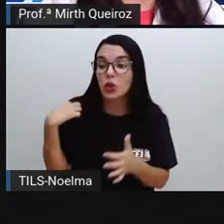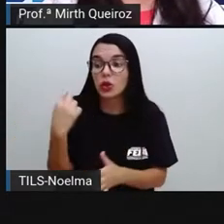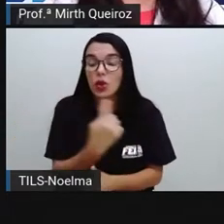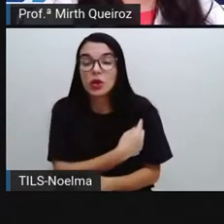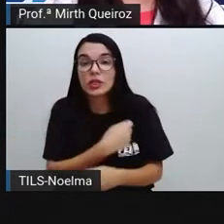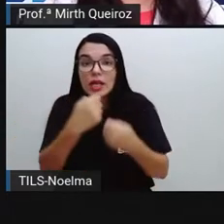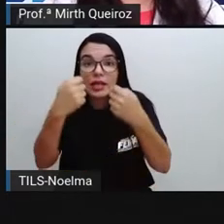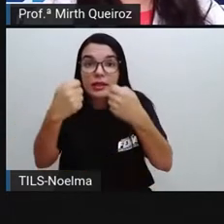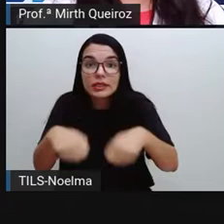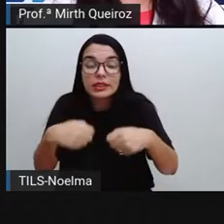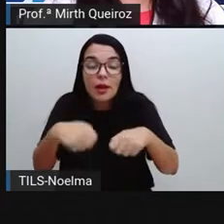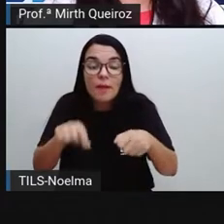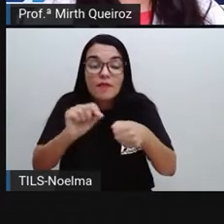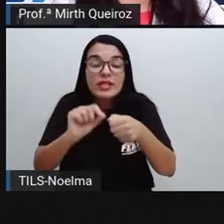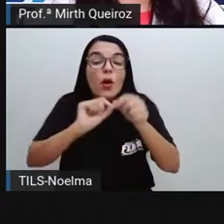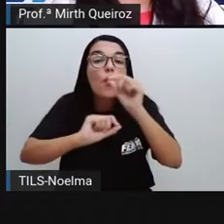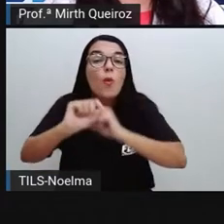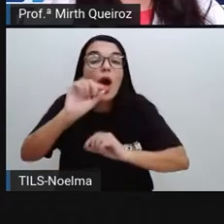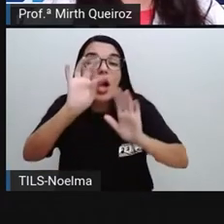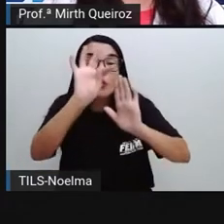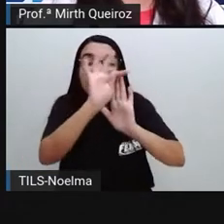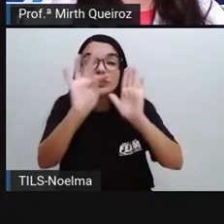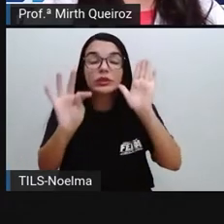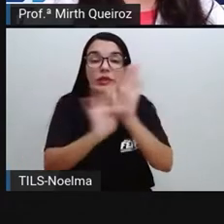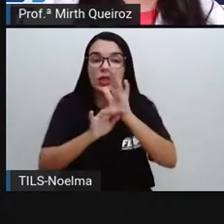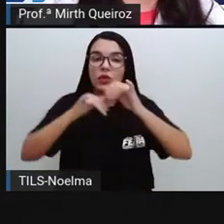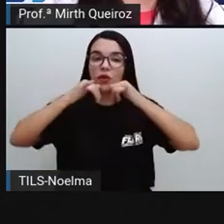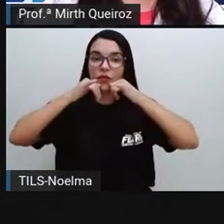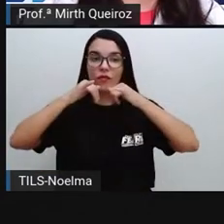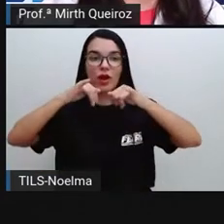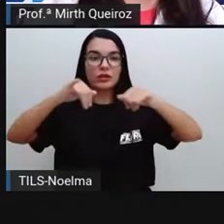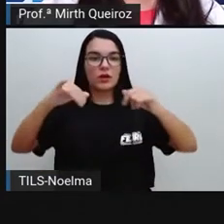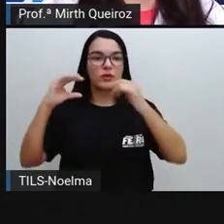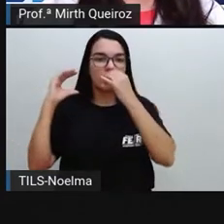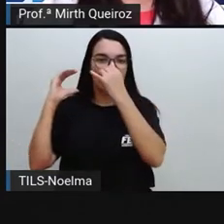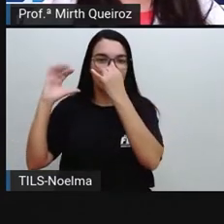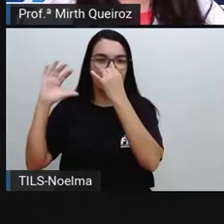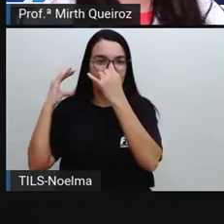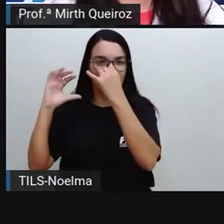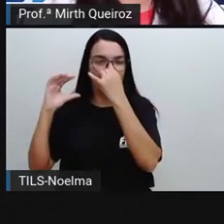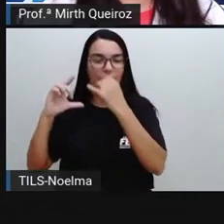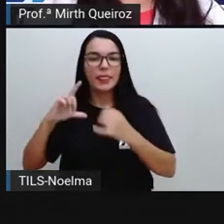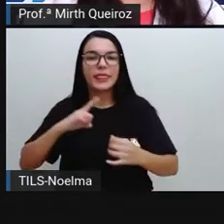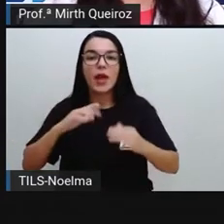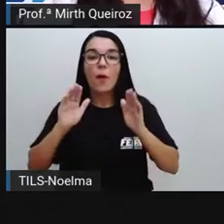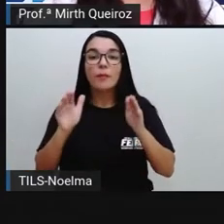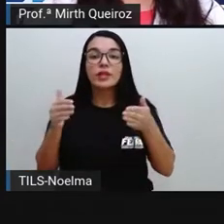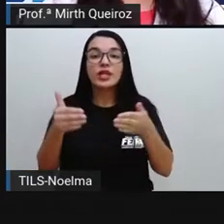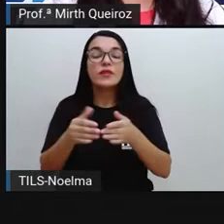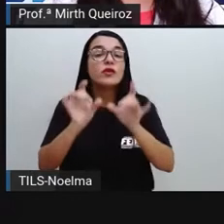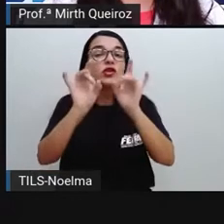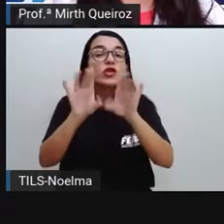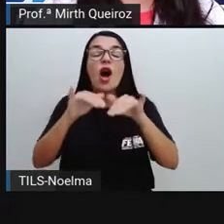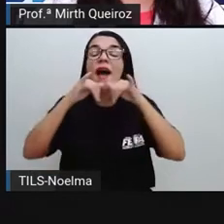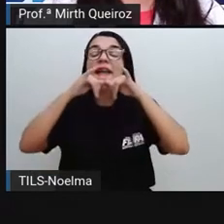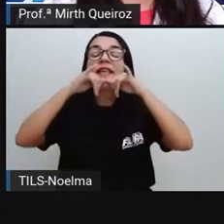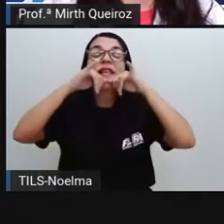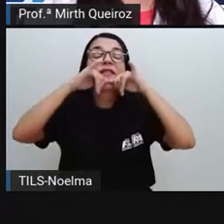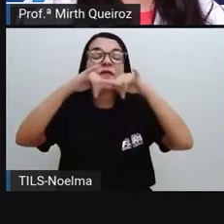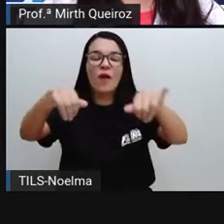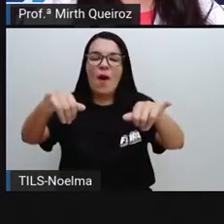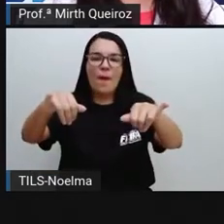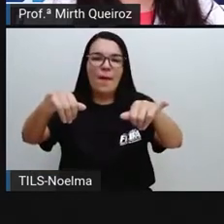de divulgação científica, onde o objetivo é informar, né? O objetivo aí